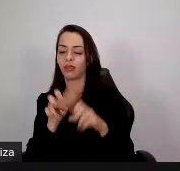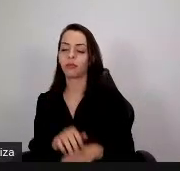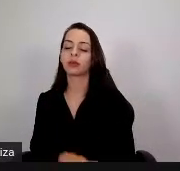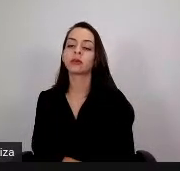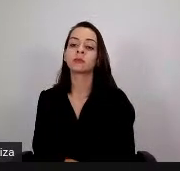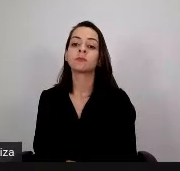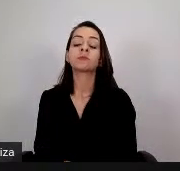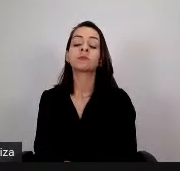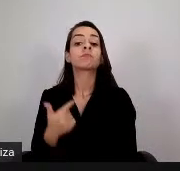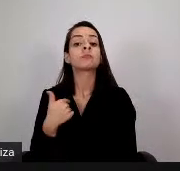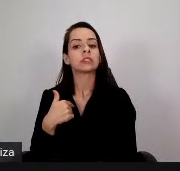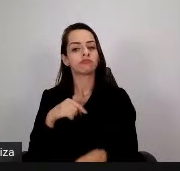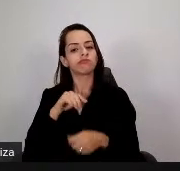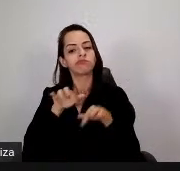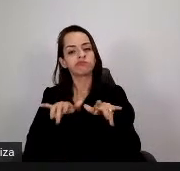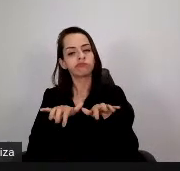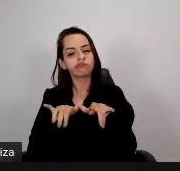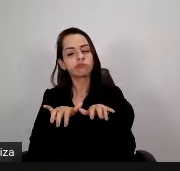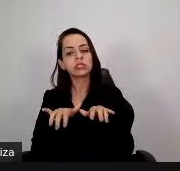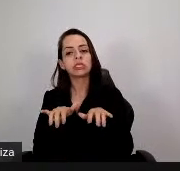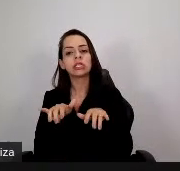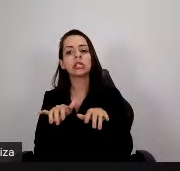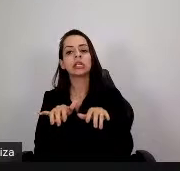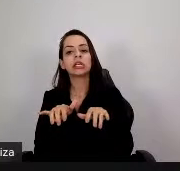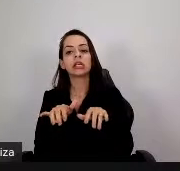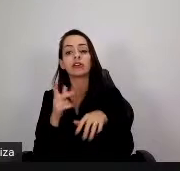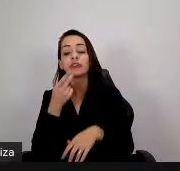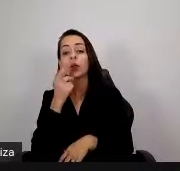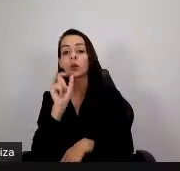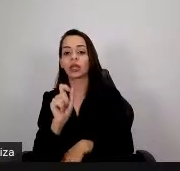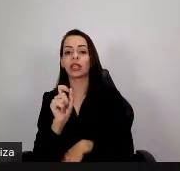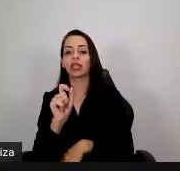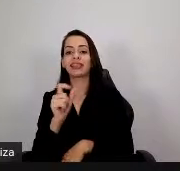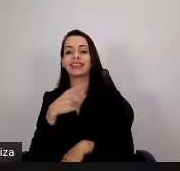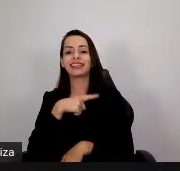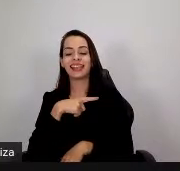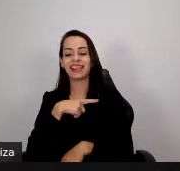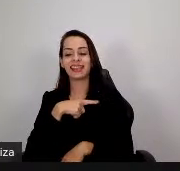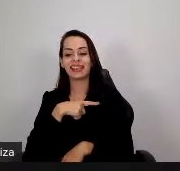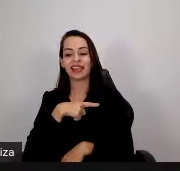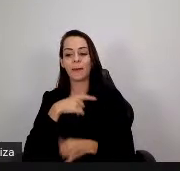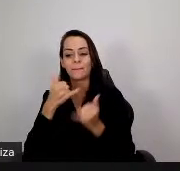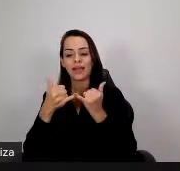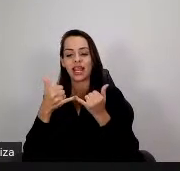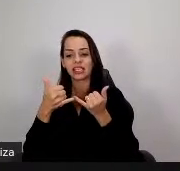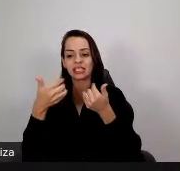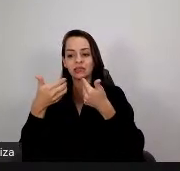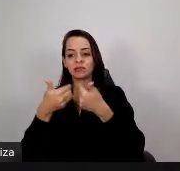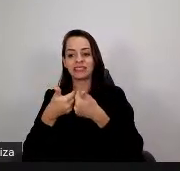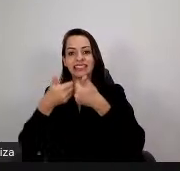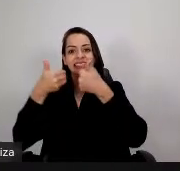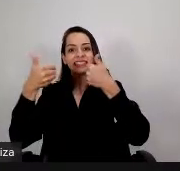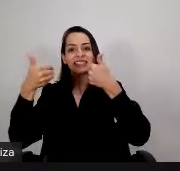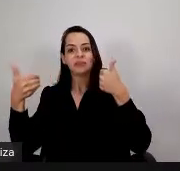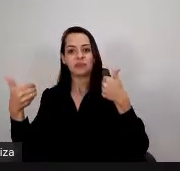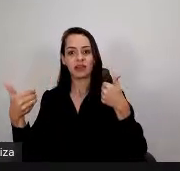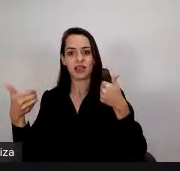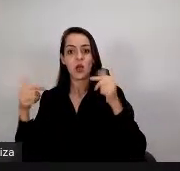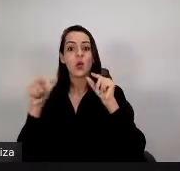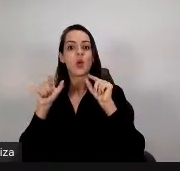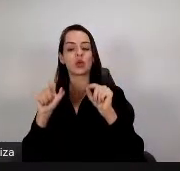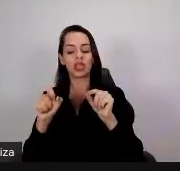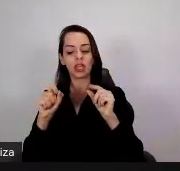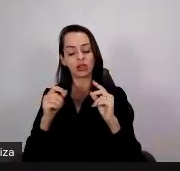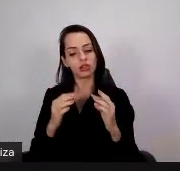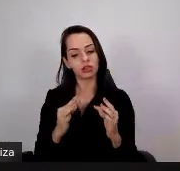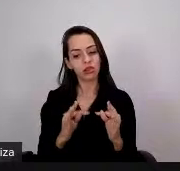com isso que nós estamos vivendo nesse contexto de pandemia, que é o que eu chamo de refugiados digitais, é uma expansão, digamos, é